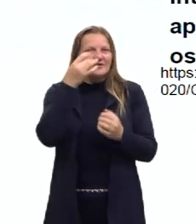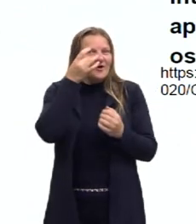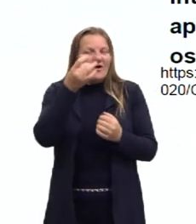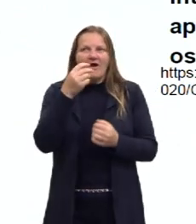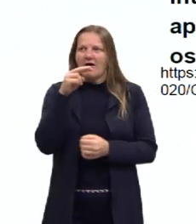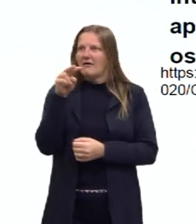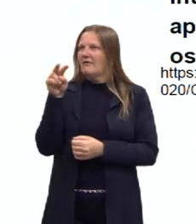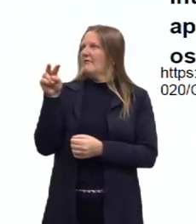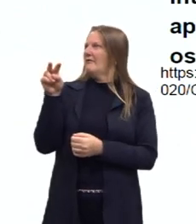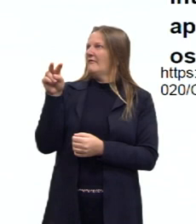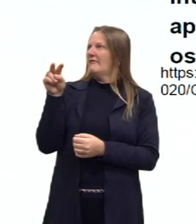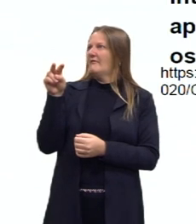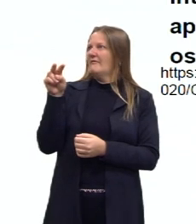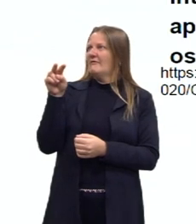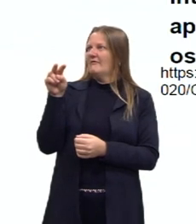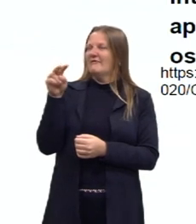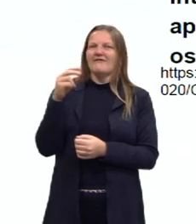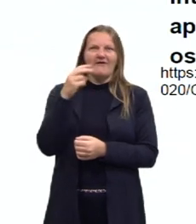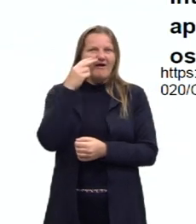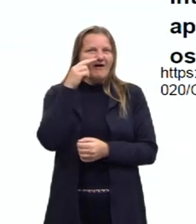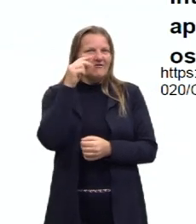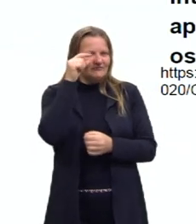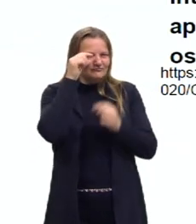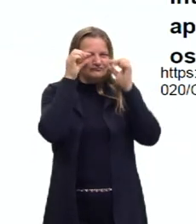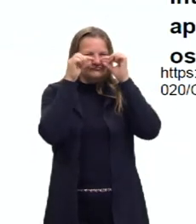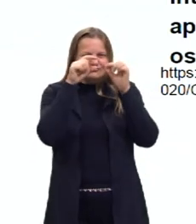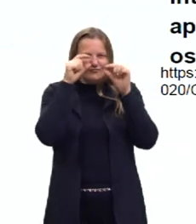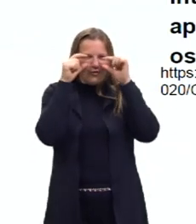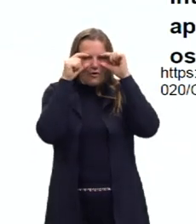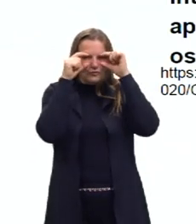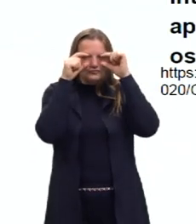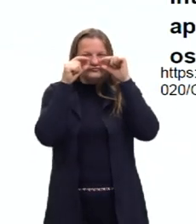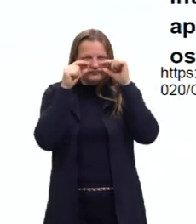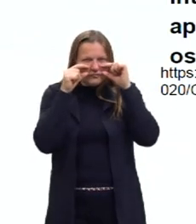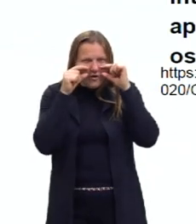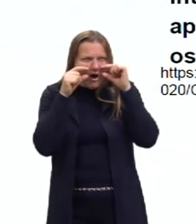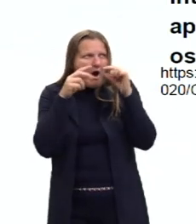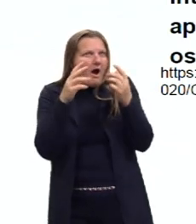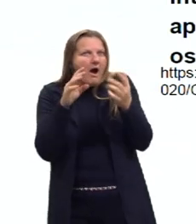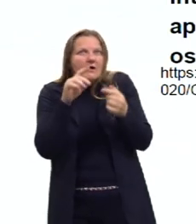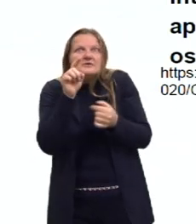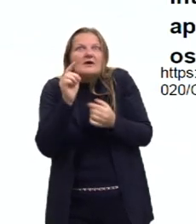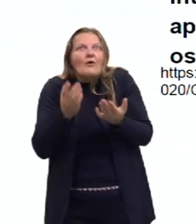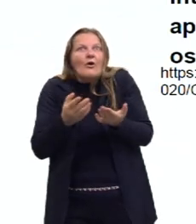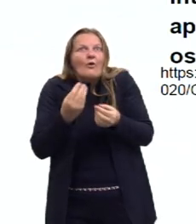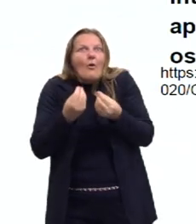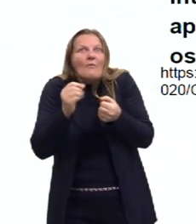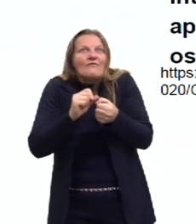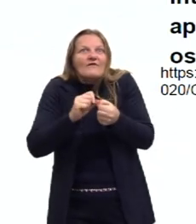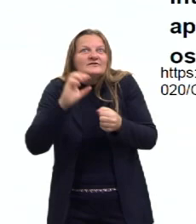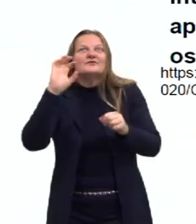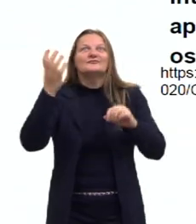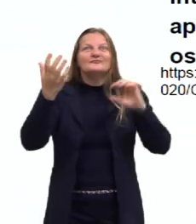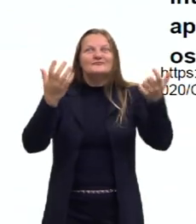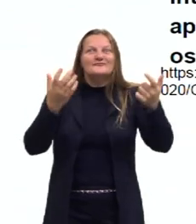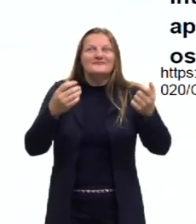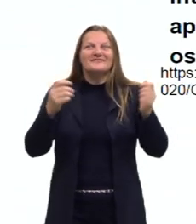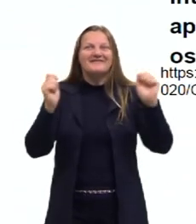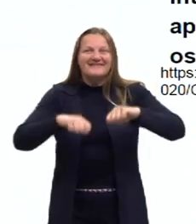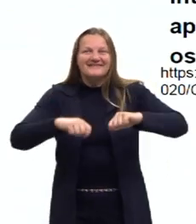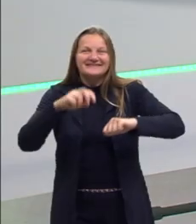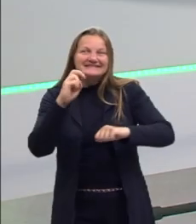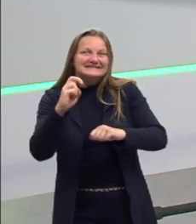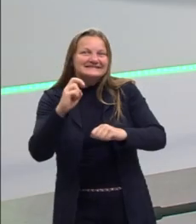vira, olha por cima dos óculos e pensa. E agora como vamos solucionar o problema